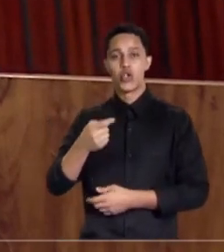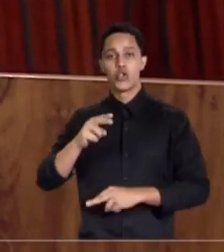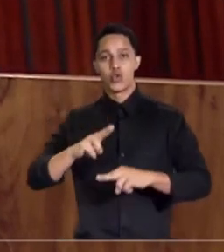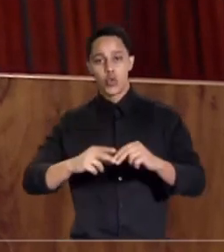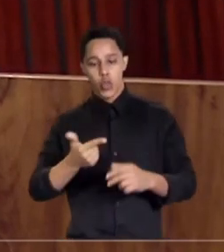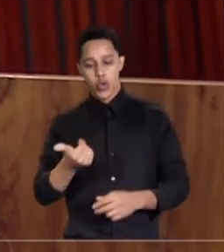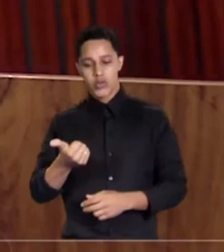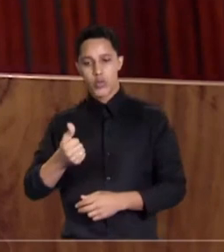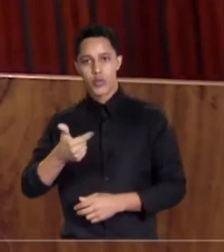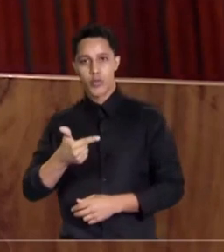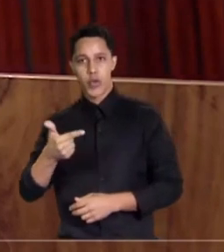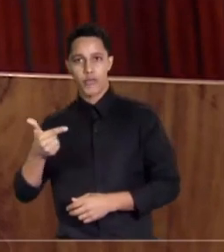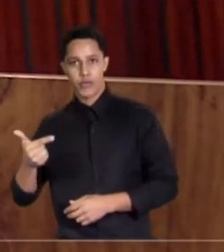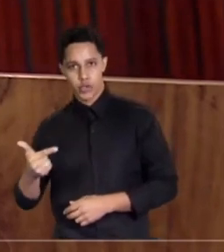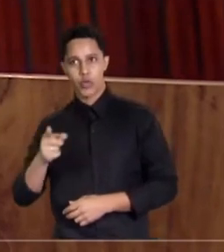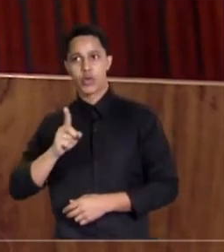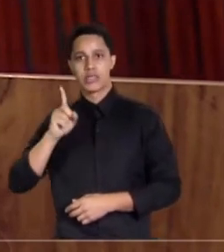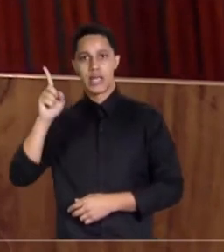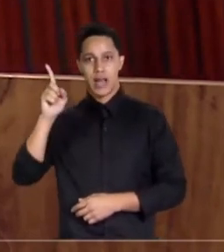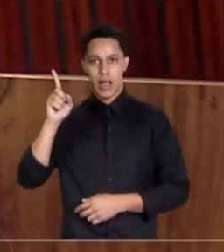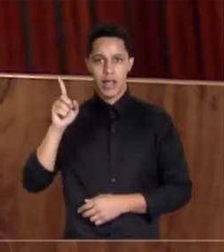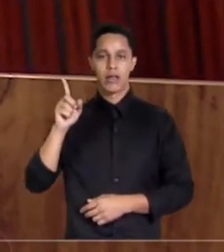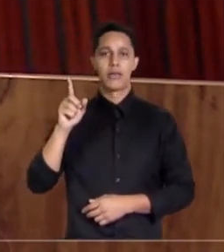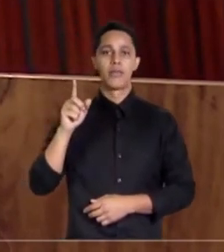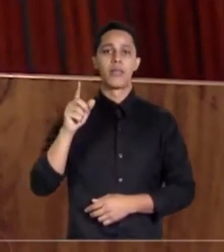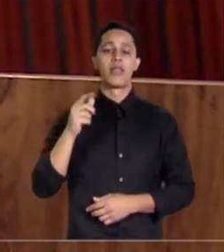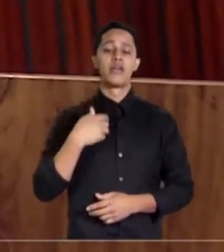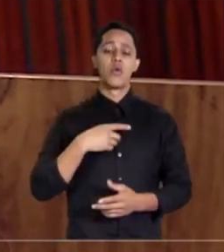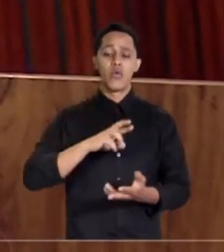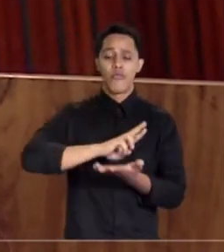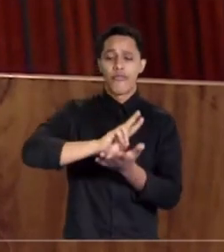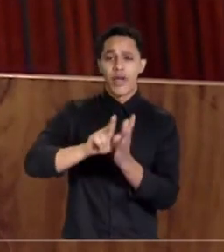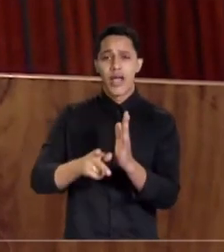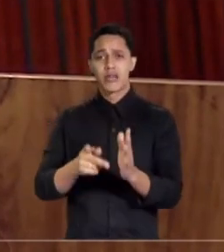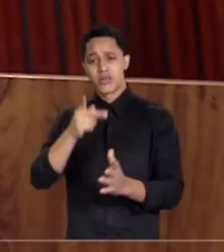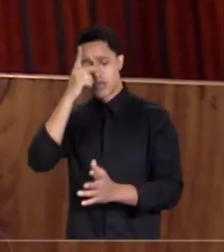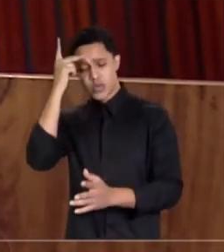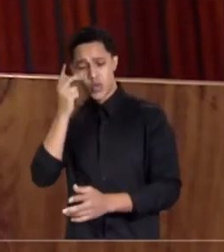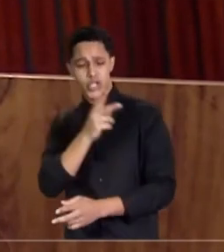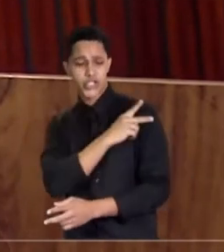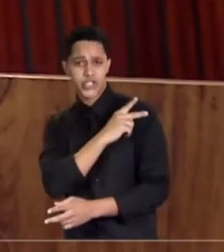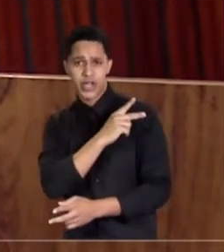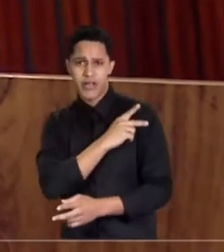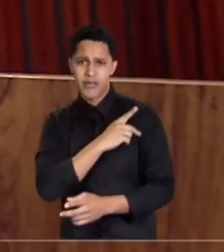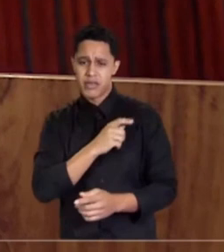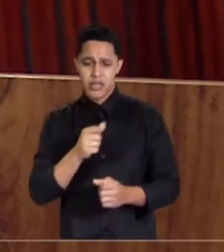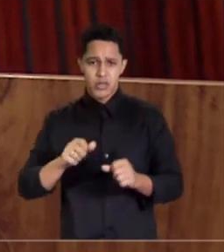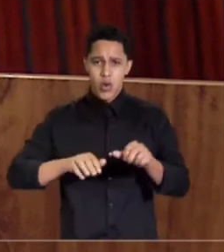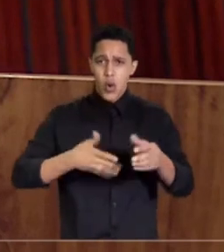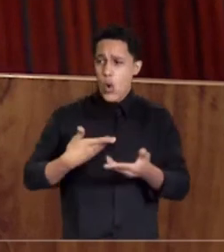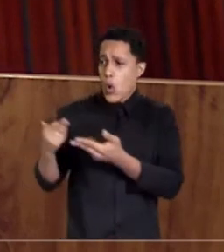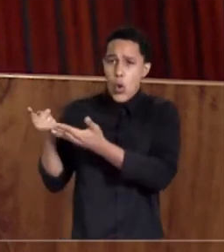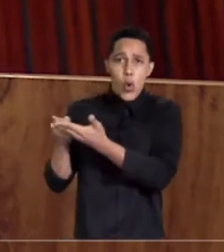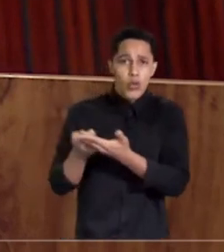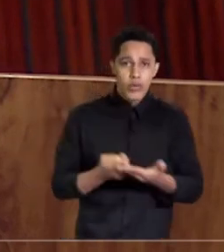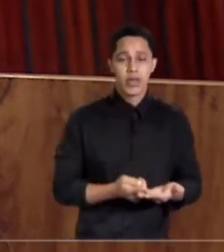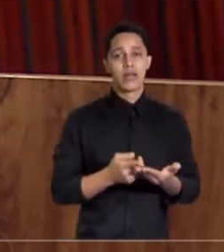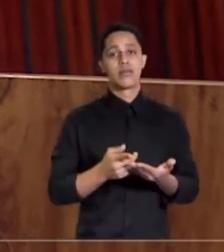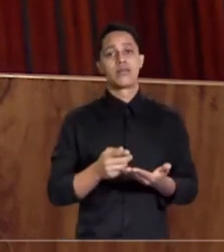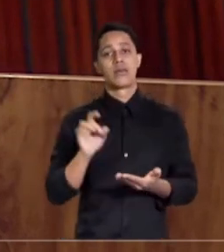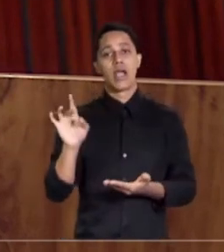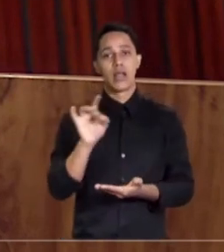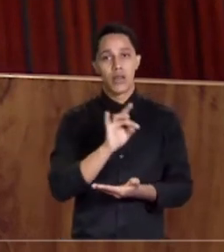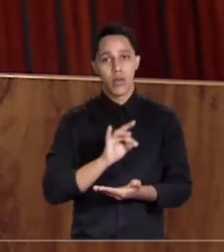Alvorada, com chefes de missões diplomáticas, convidada, convocada à reunião e convidados esses chefes,